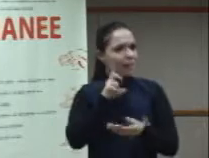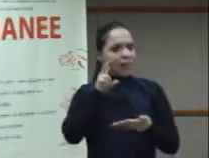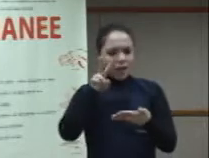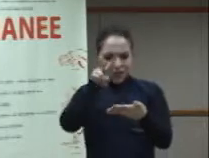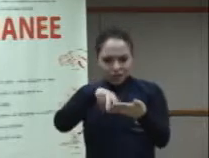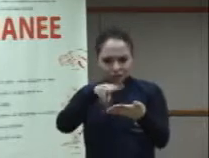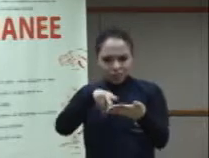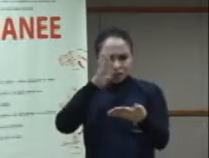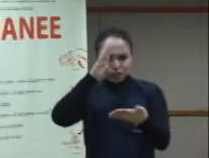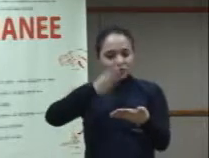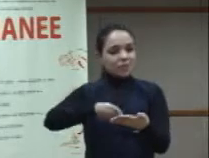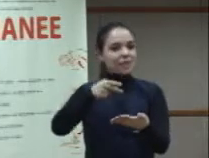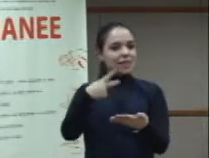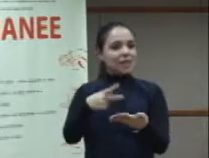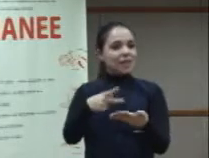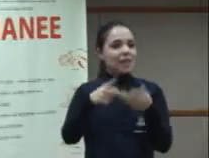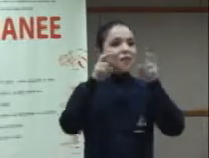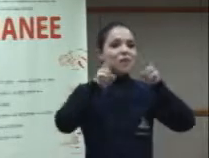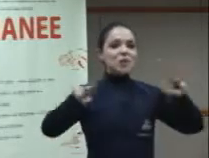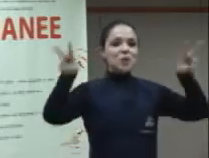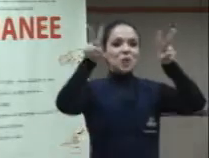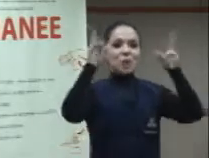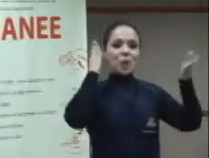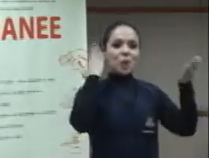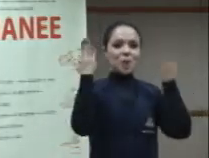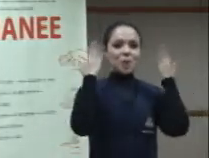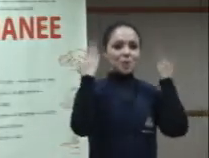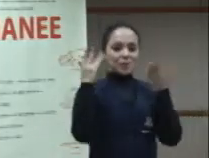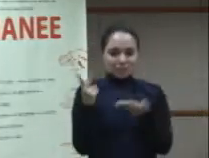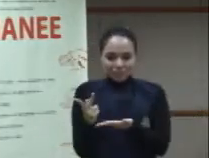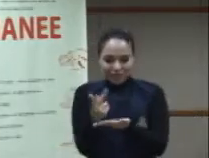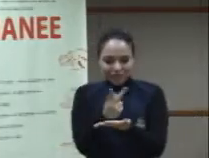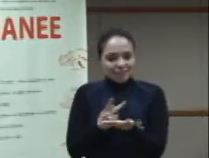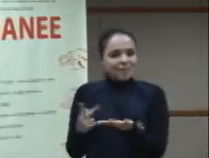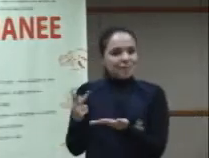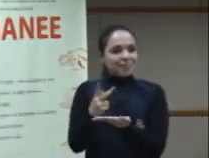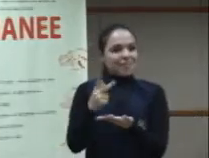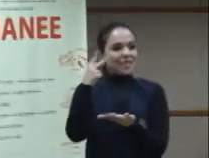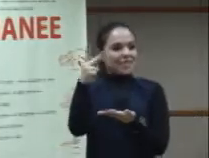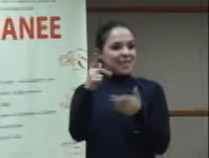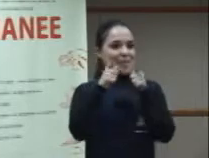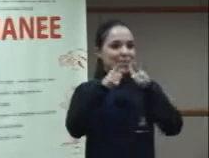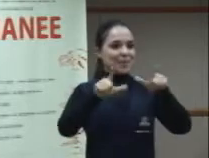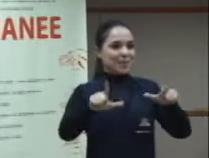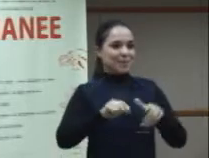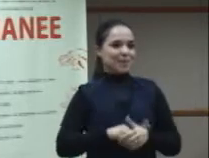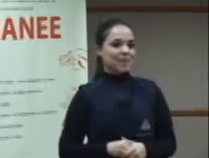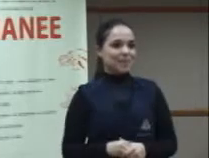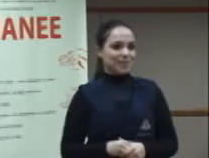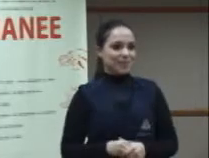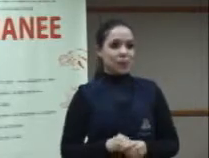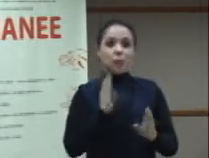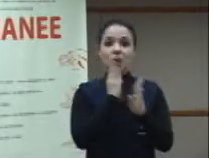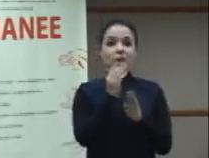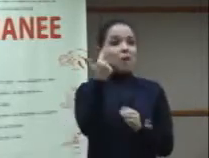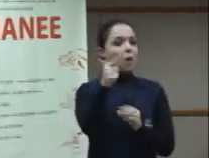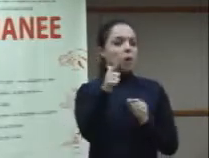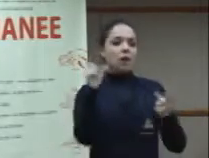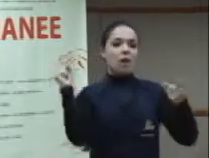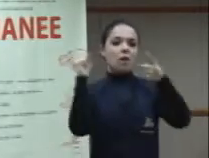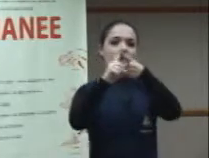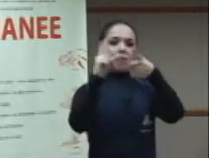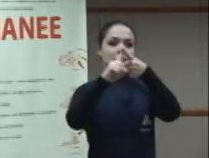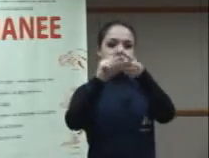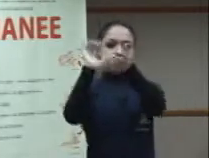direta de uma língua espaço-visual para o desenho de uma língua espaço-visual porque não há correspondência direta entre